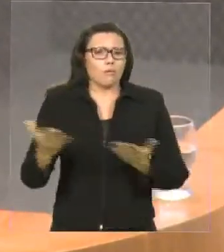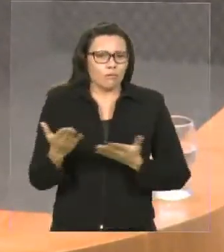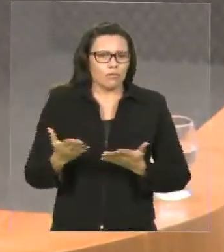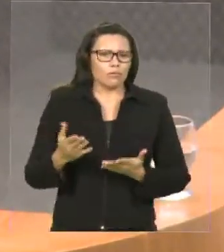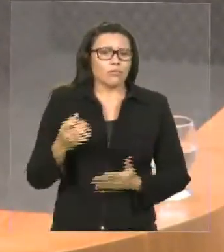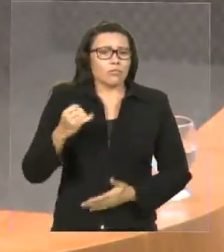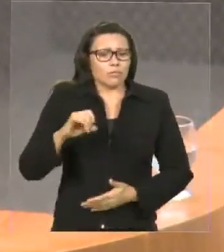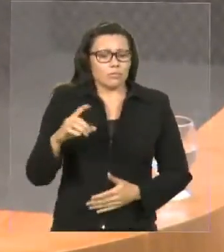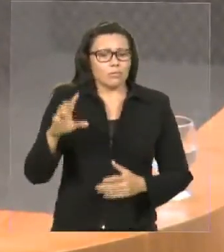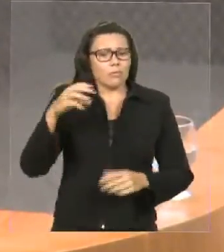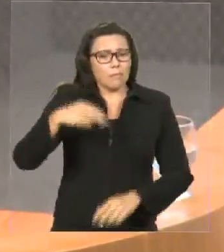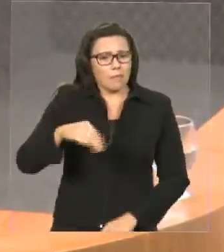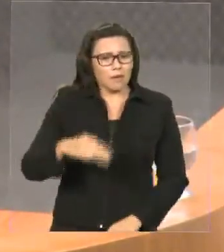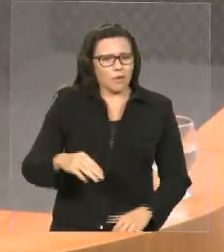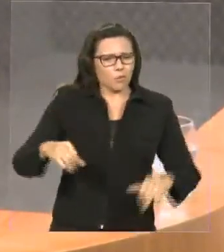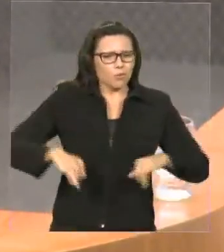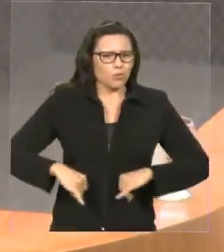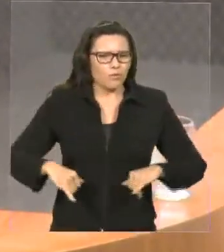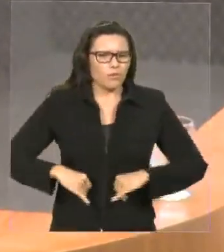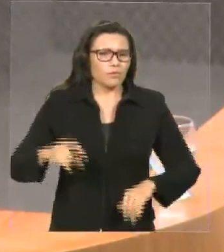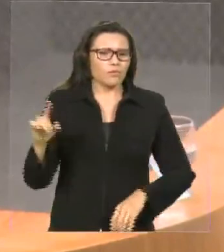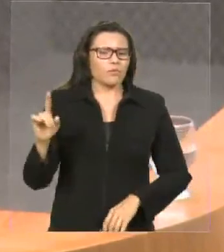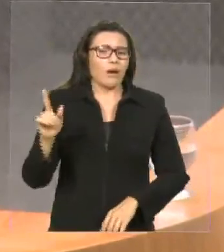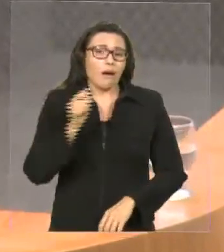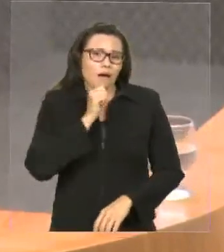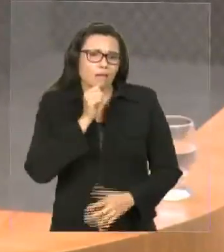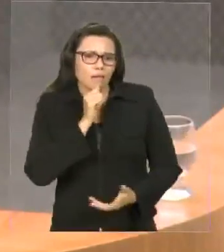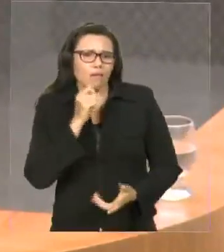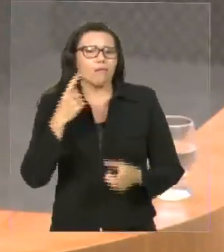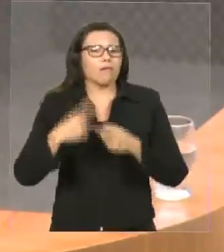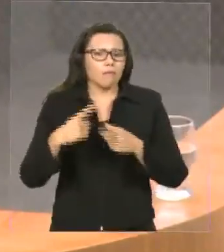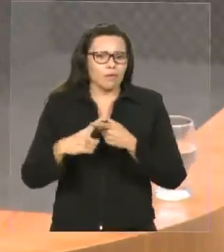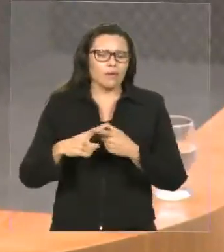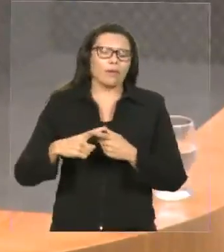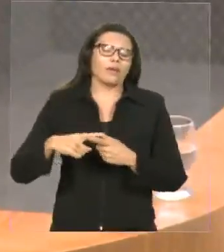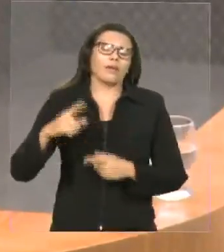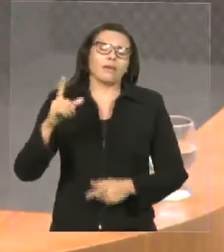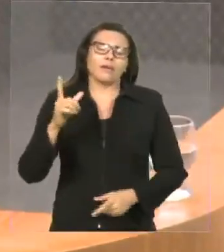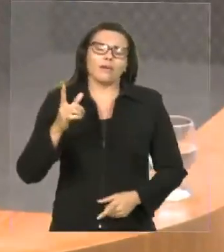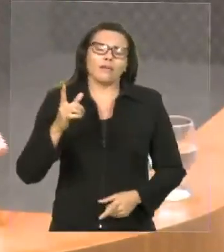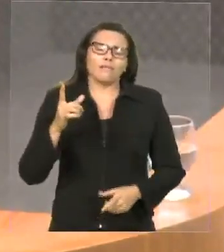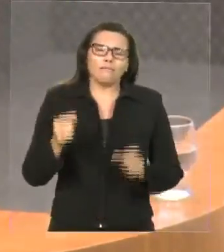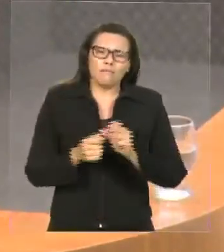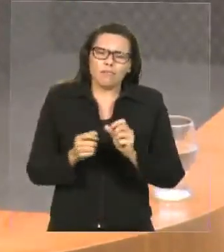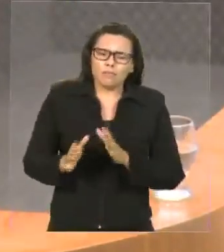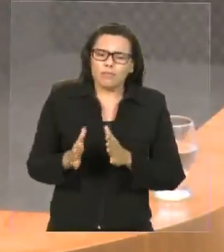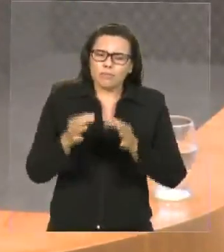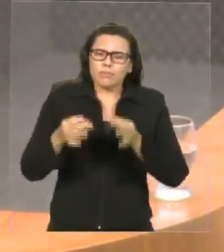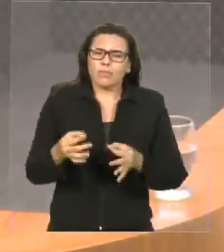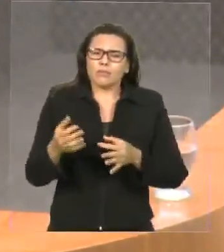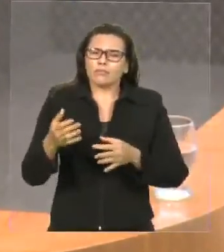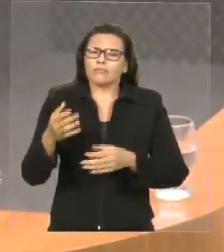a gente faça essa reflexão, essa análise e leve em conta o Senado Nacional de uma forma geral e mais ampla. Muito obrigado, senhor presidente. Obrigado.